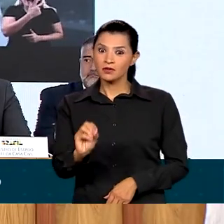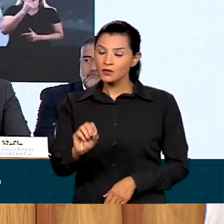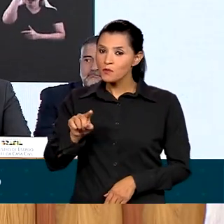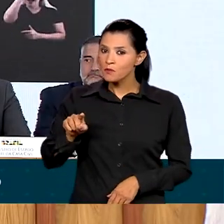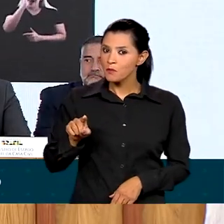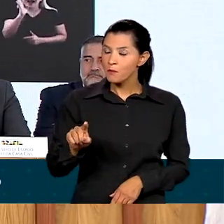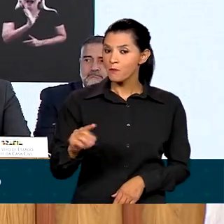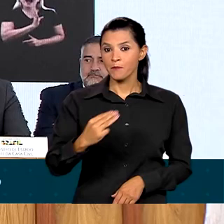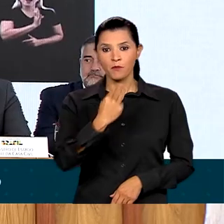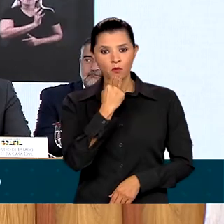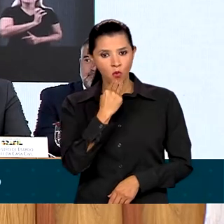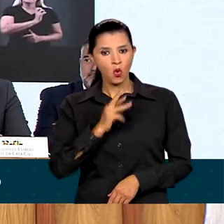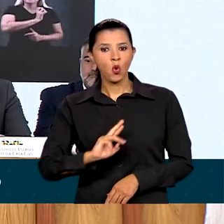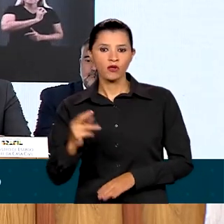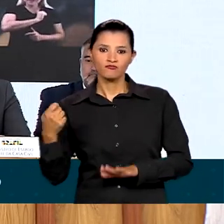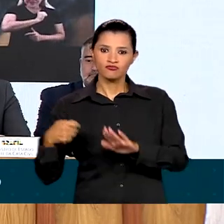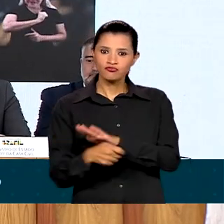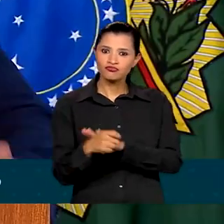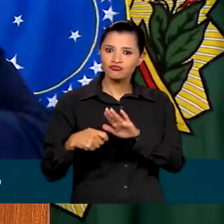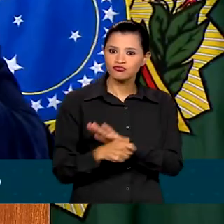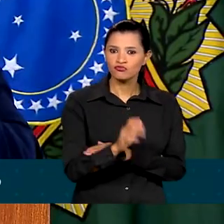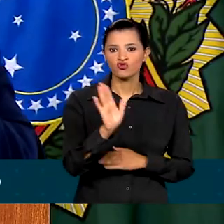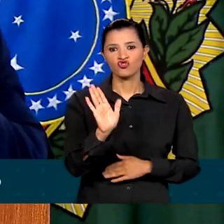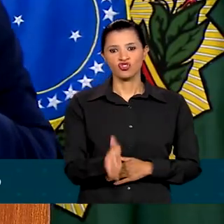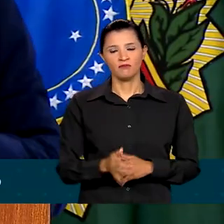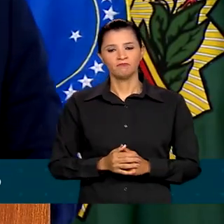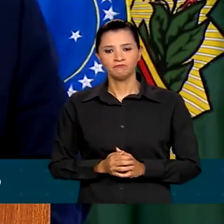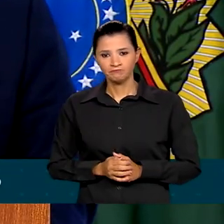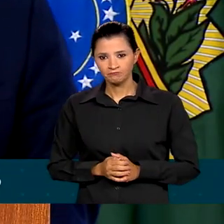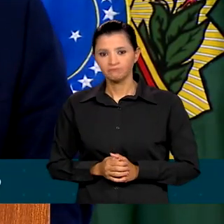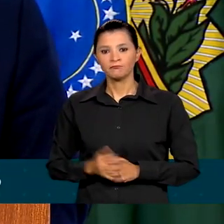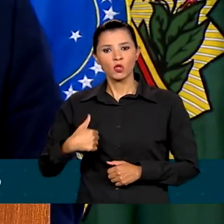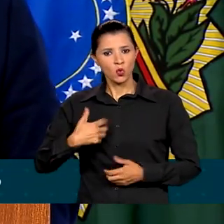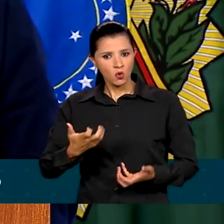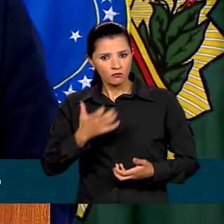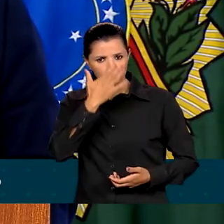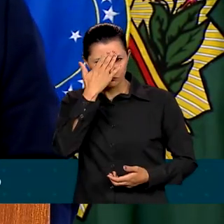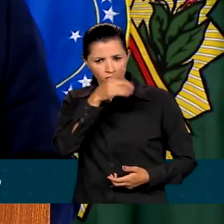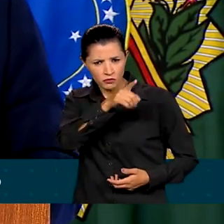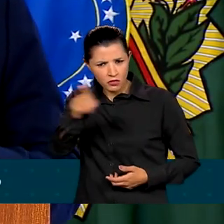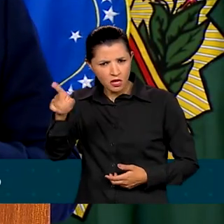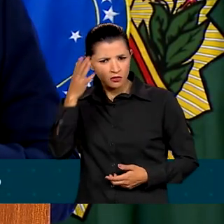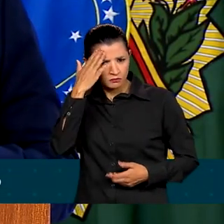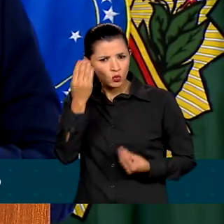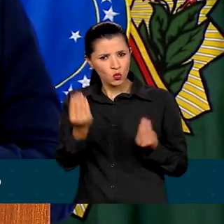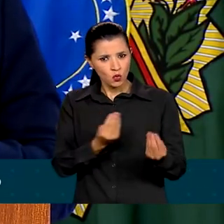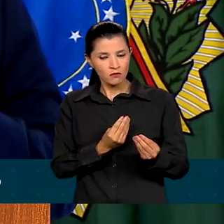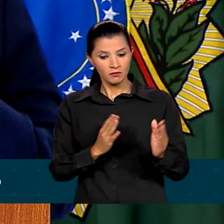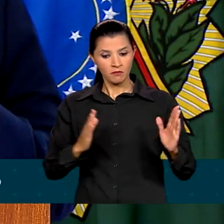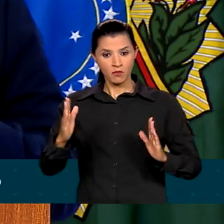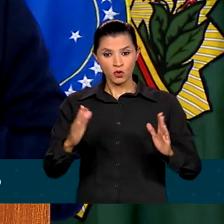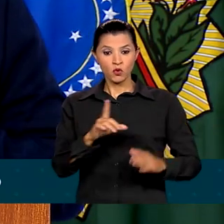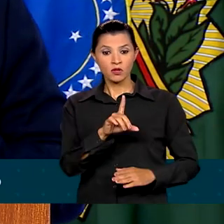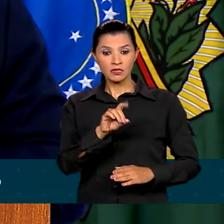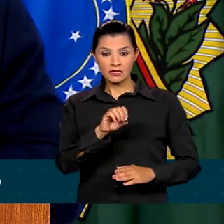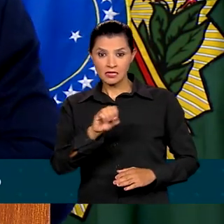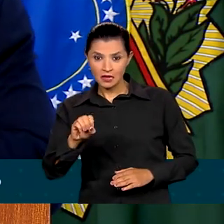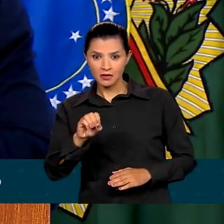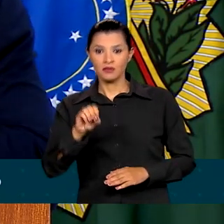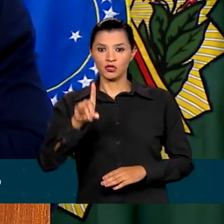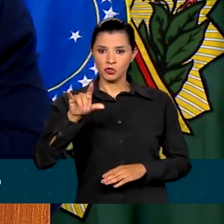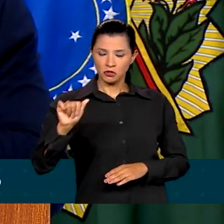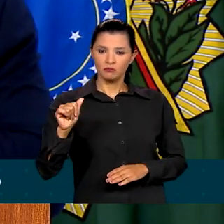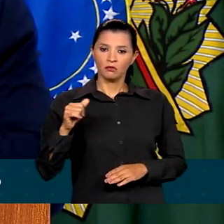foram empenhados pelo governo federal. Eu quero que vocês saibam, se 100 dias demorou muito,